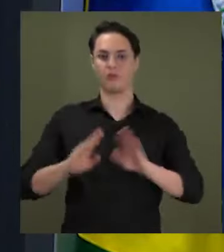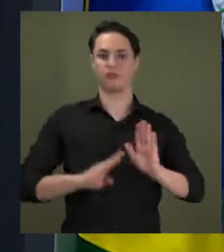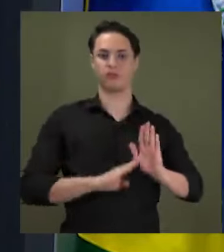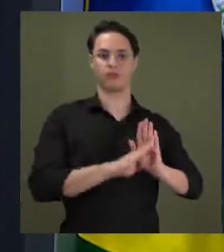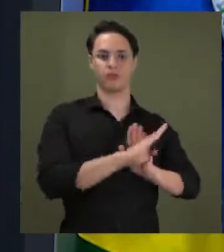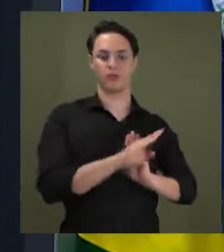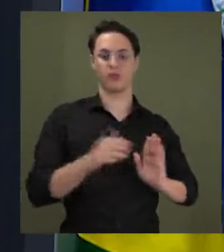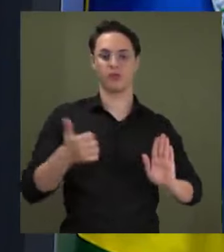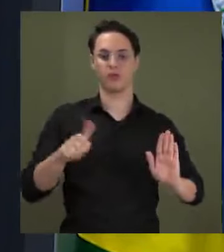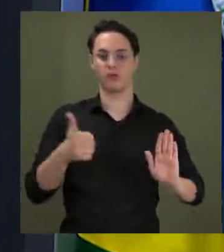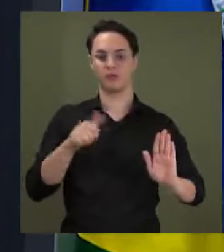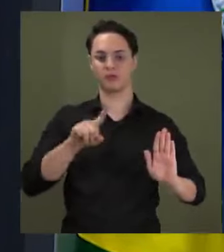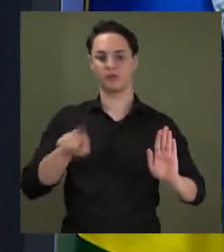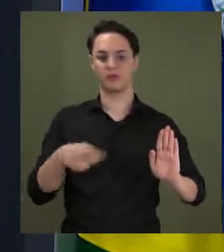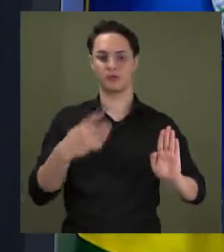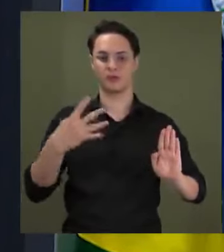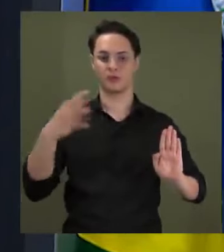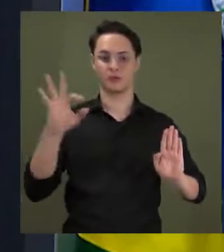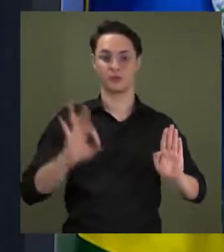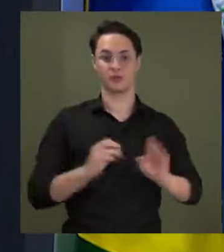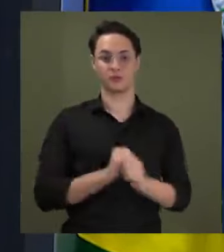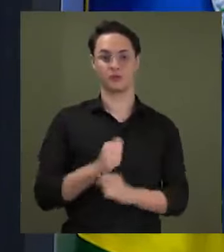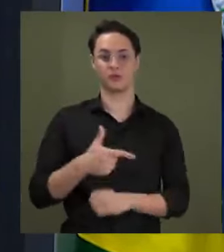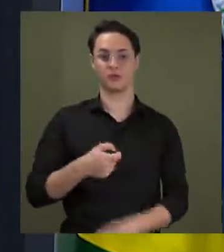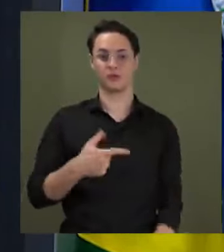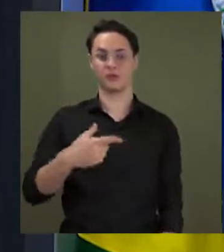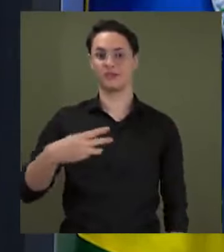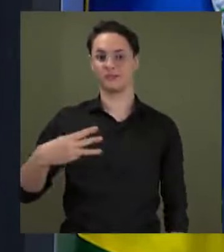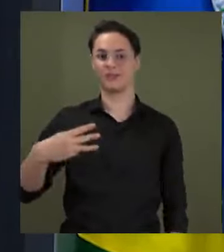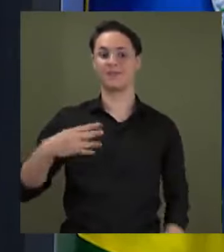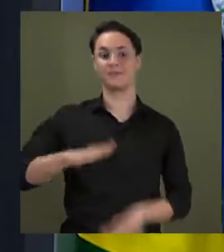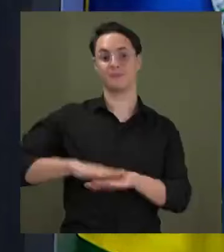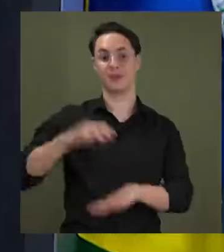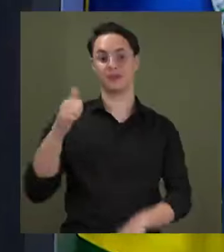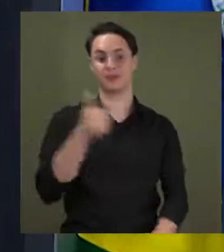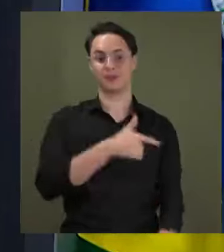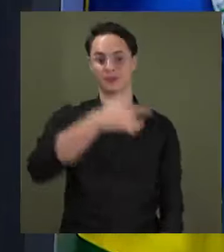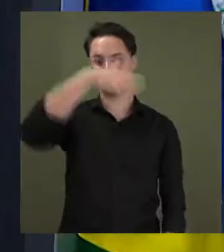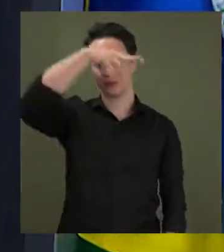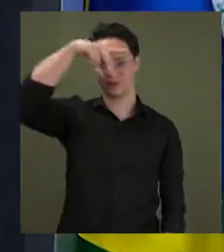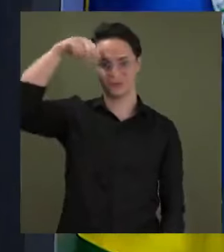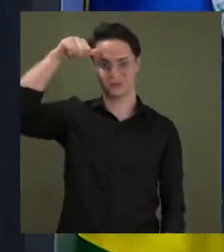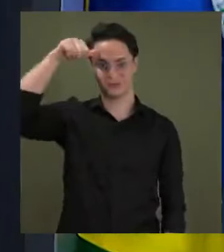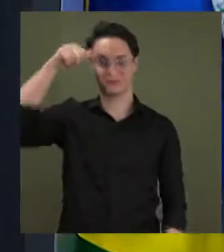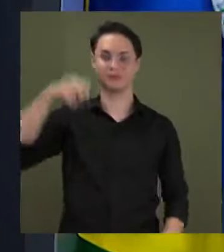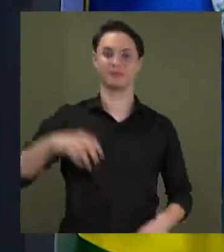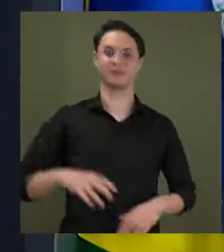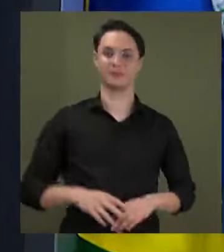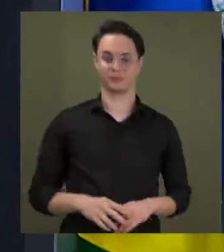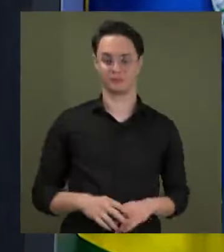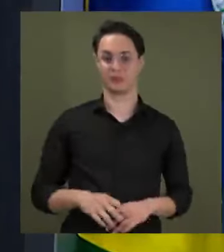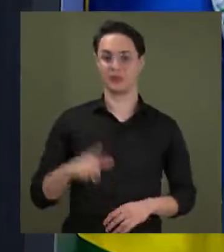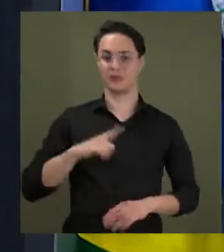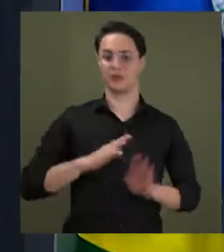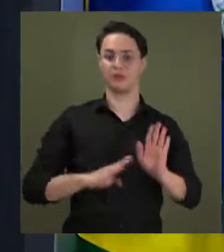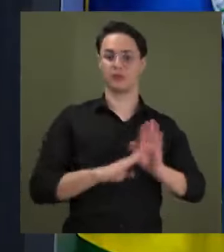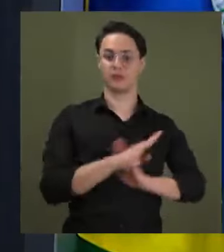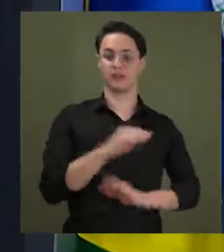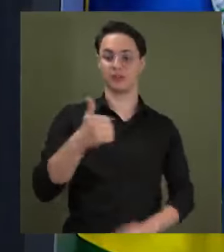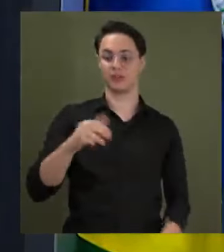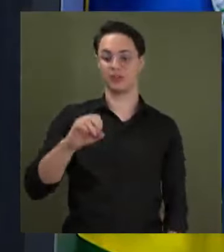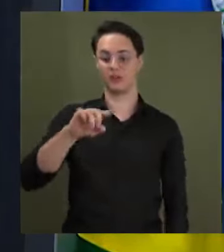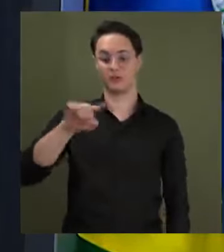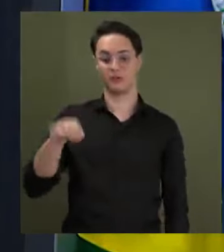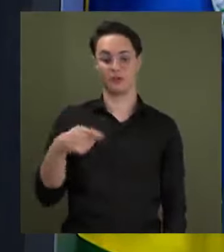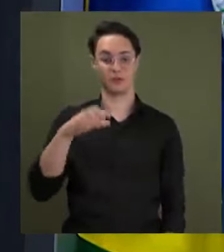,4% em 2023, mais do que o estado do Mato Grosso, que ficou em segundo lugar, com um crescimento de 10,9%.